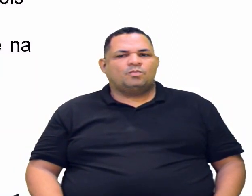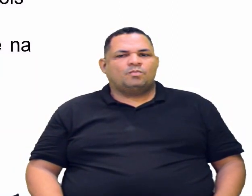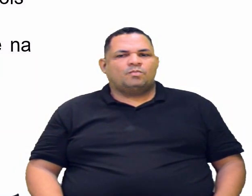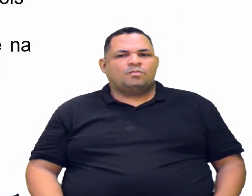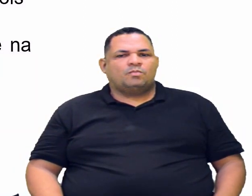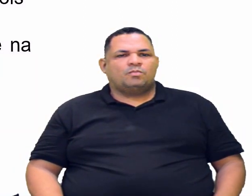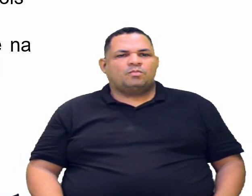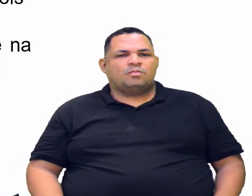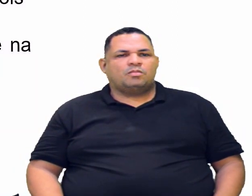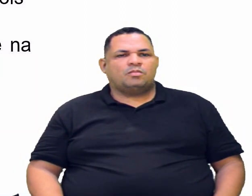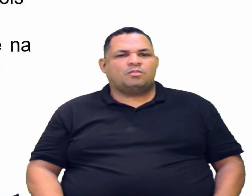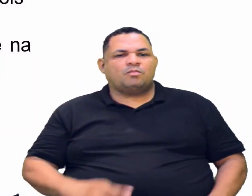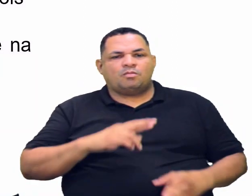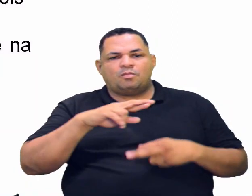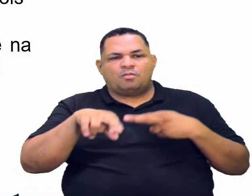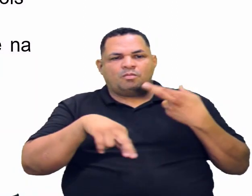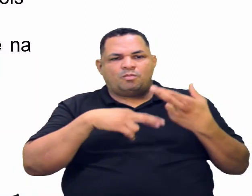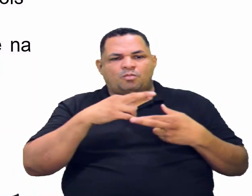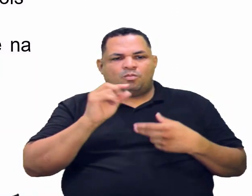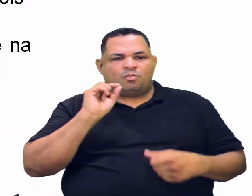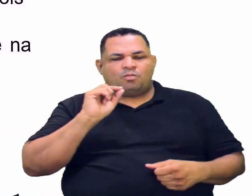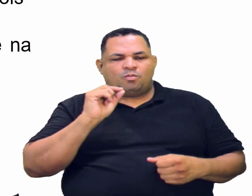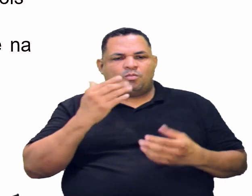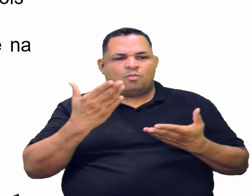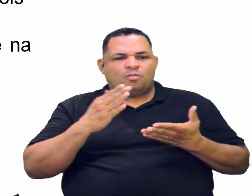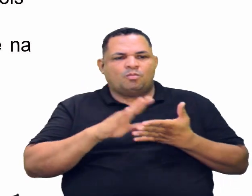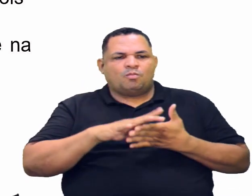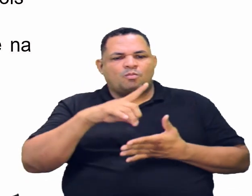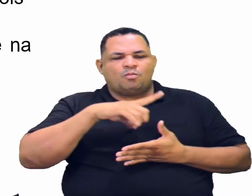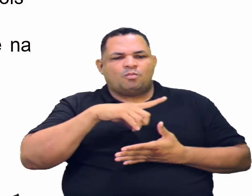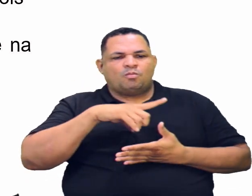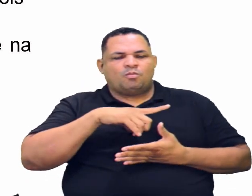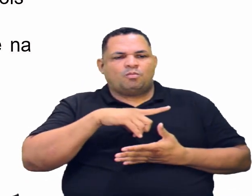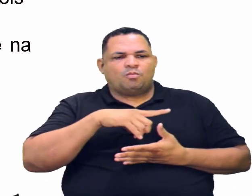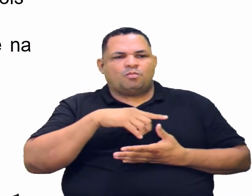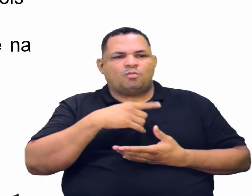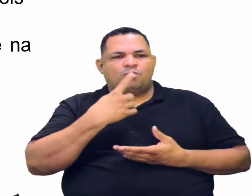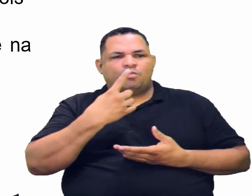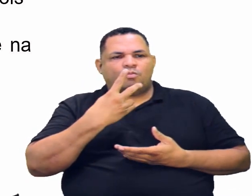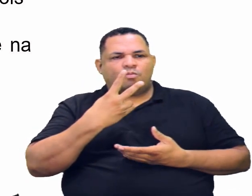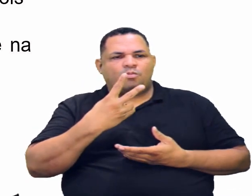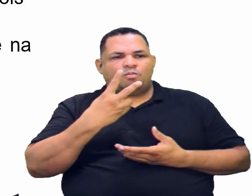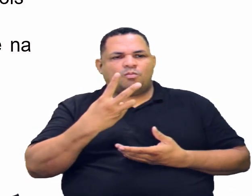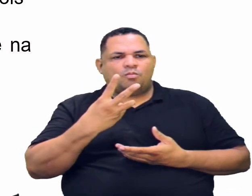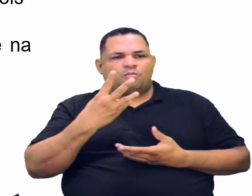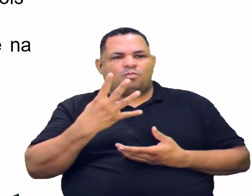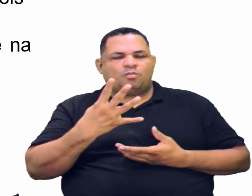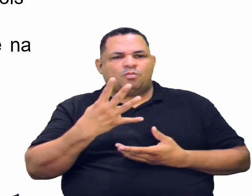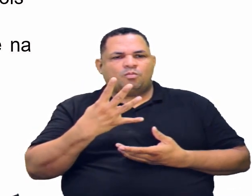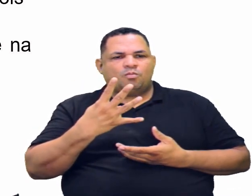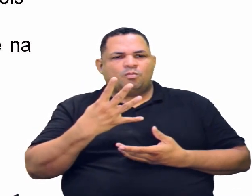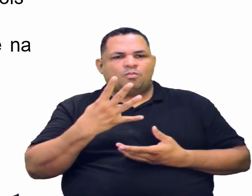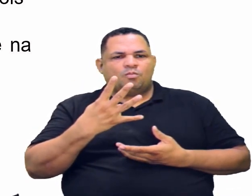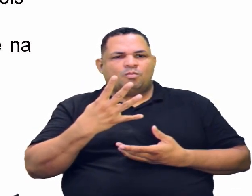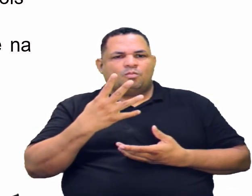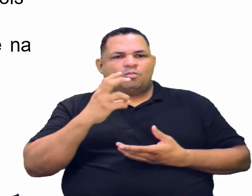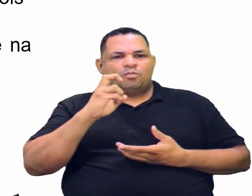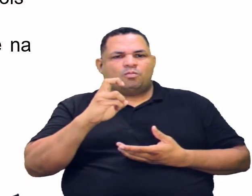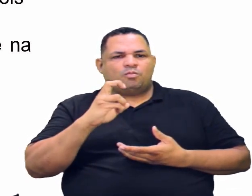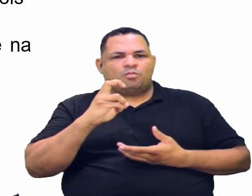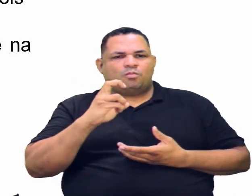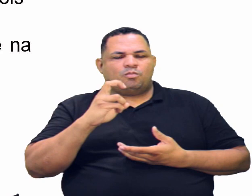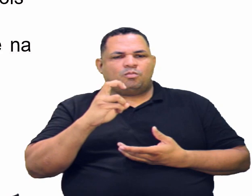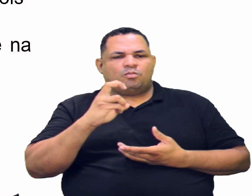Essa é a reação, onde nós vamos ter aqui 1, 2, 3, 4,